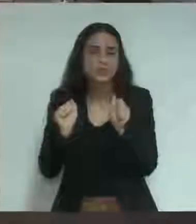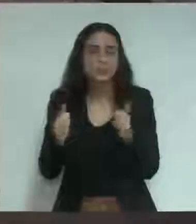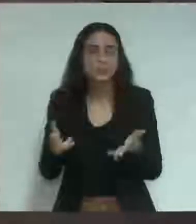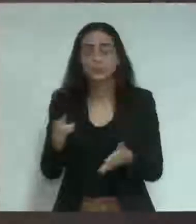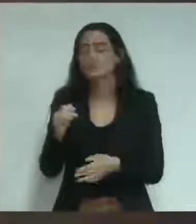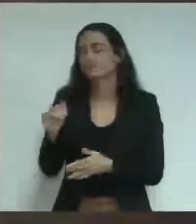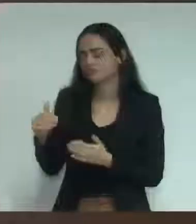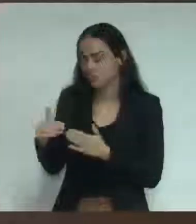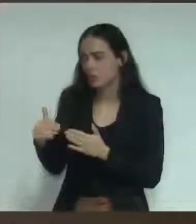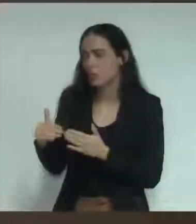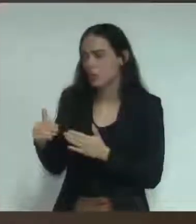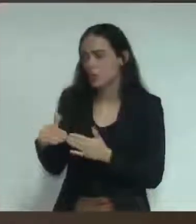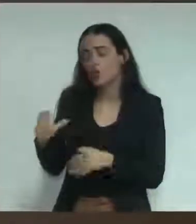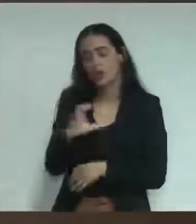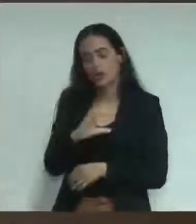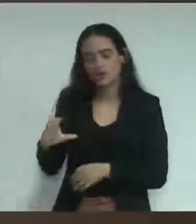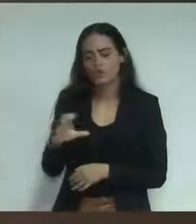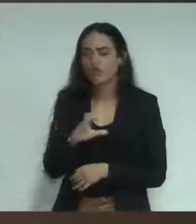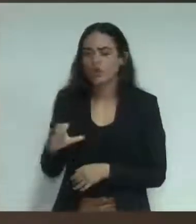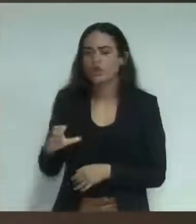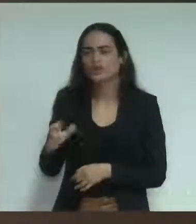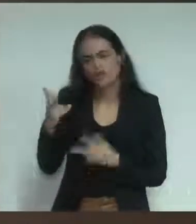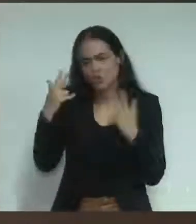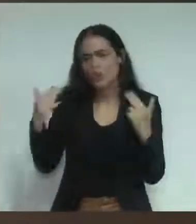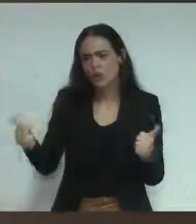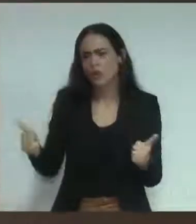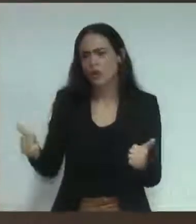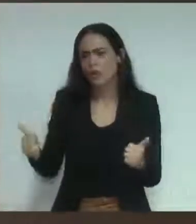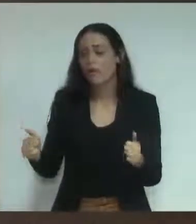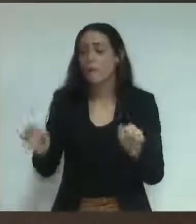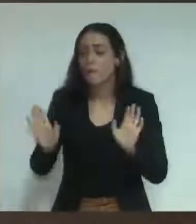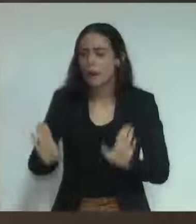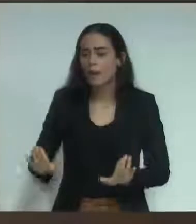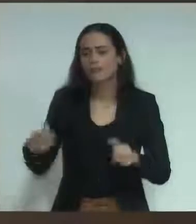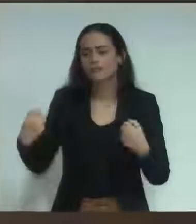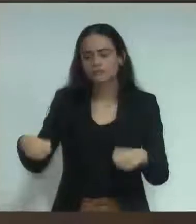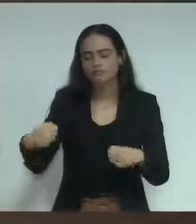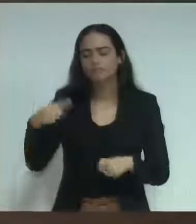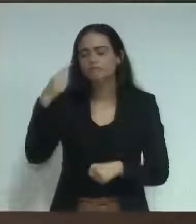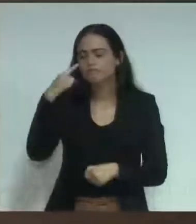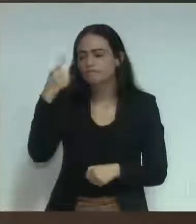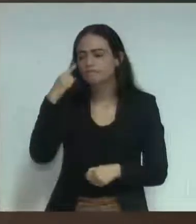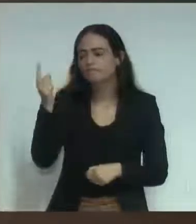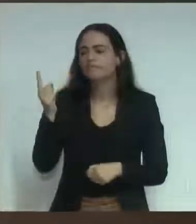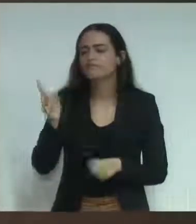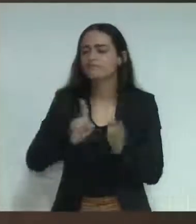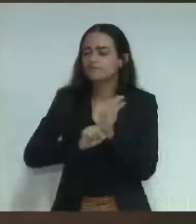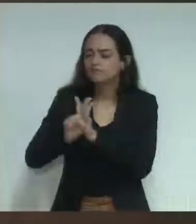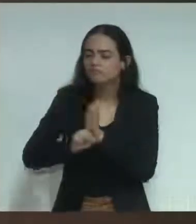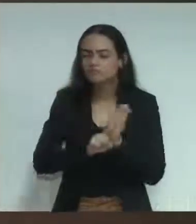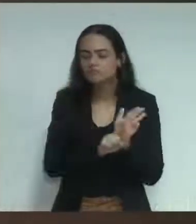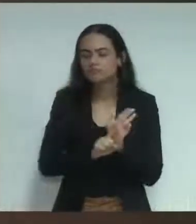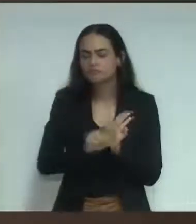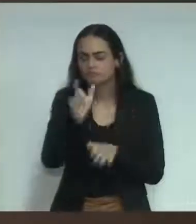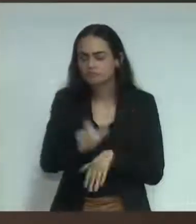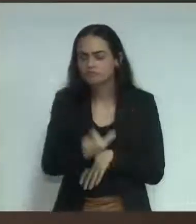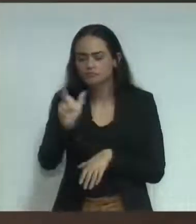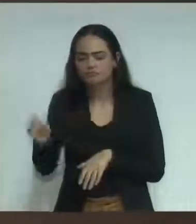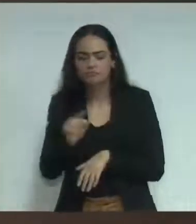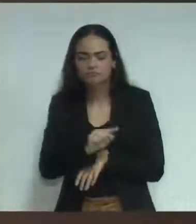confiança existem em qualquer administração justamente para isso, para que o prefeito tenha pessoas que ele possa confiar trabalhando.